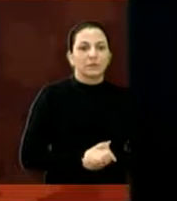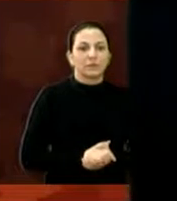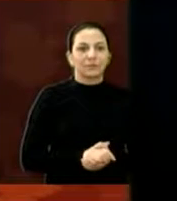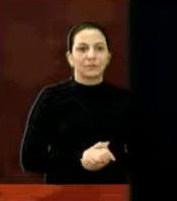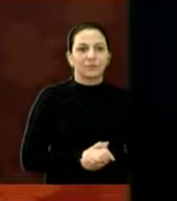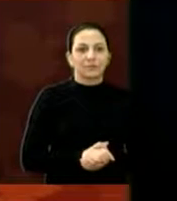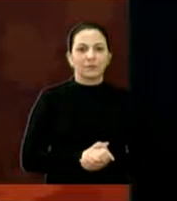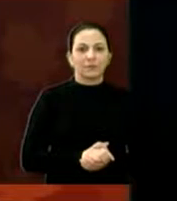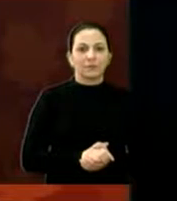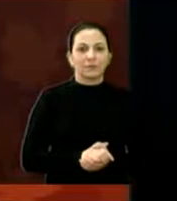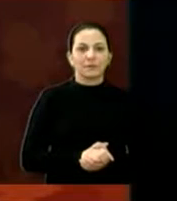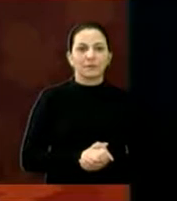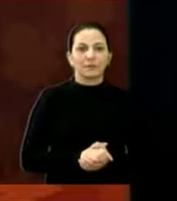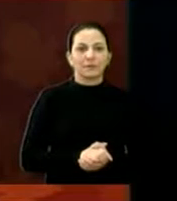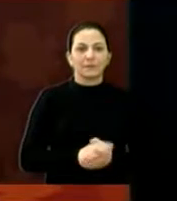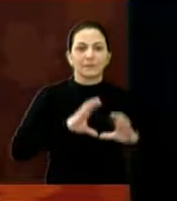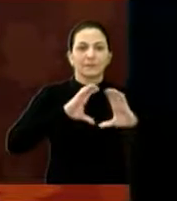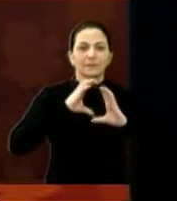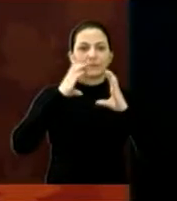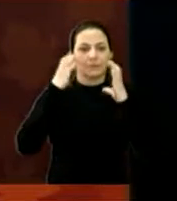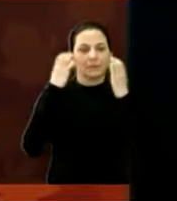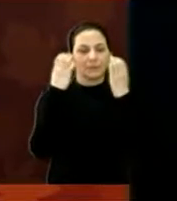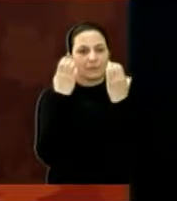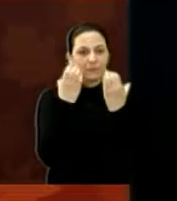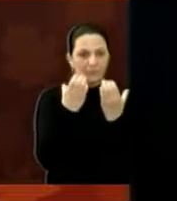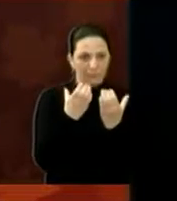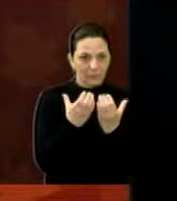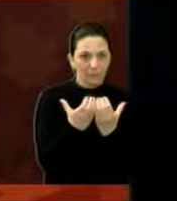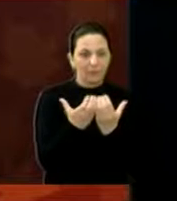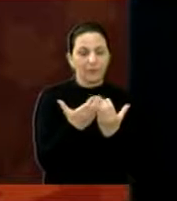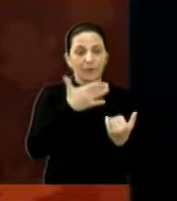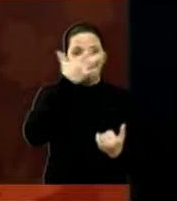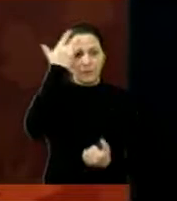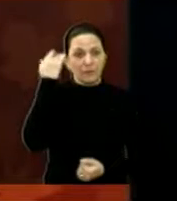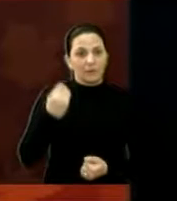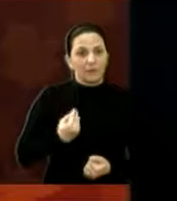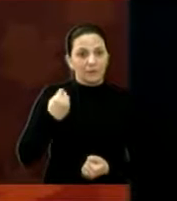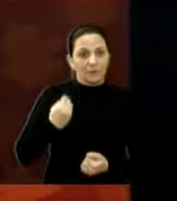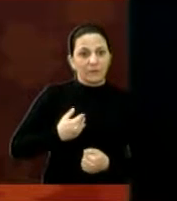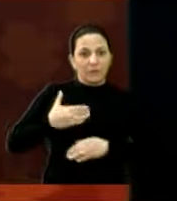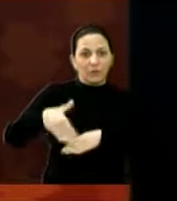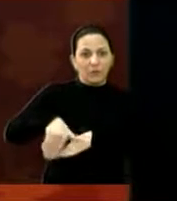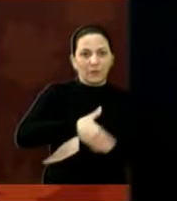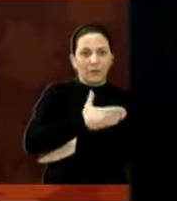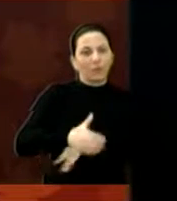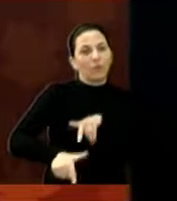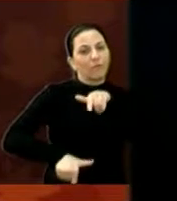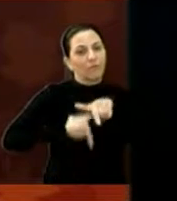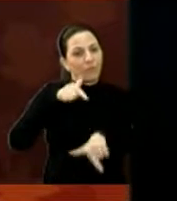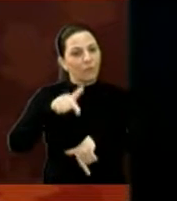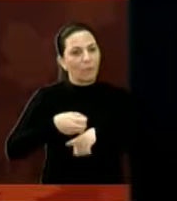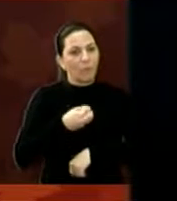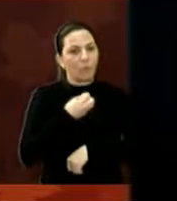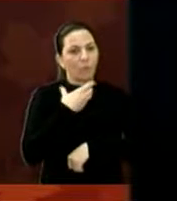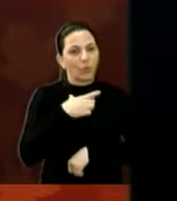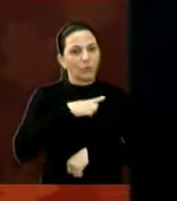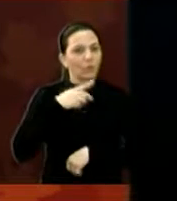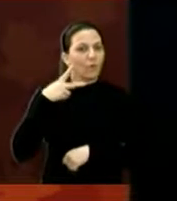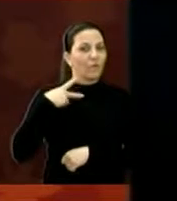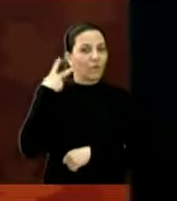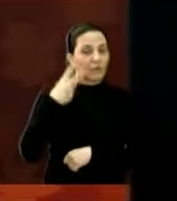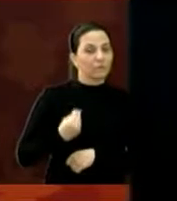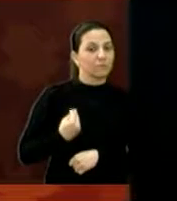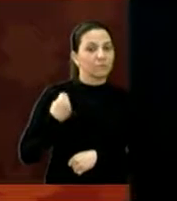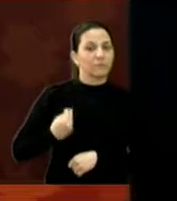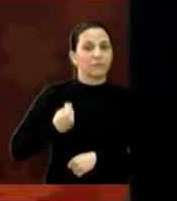Ali eu estava ali na conferência ali também, dos moradores de rua, foi um trabalho muito bom, acho que tinha vários vereadores lá,